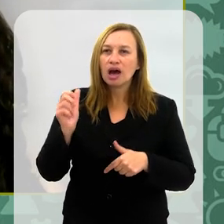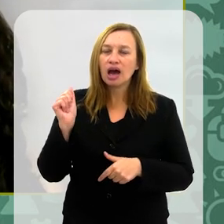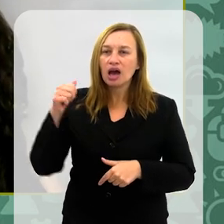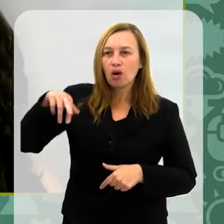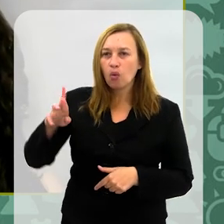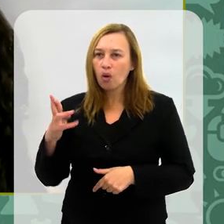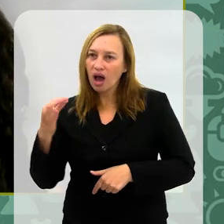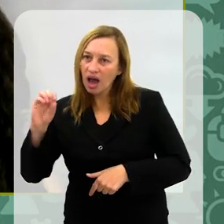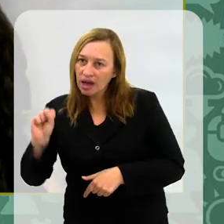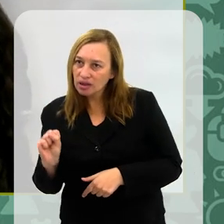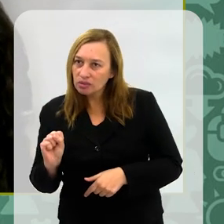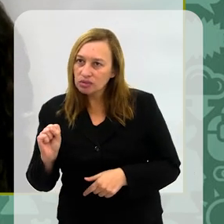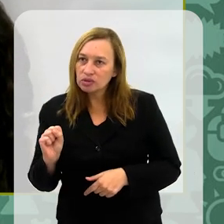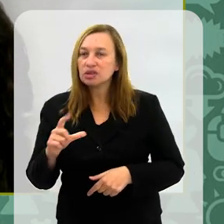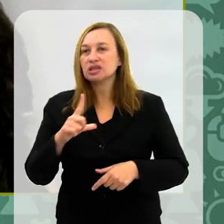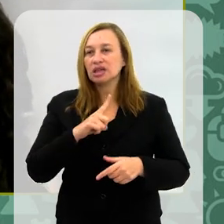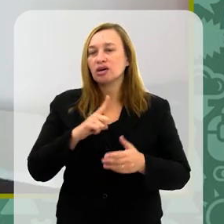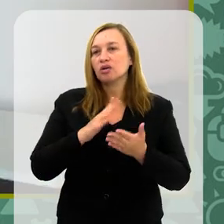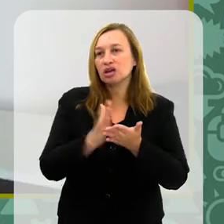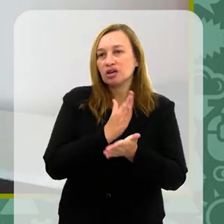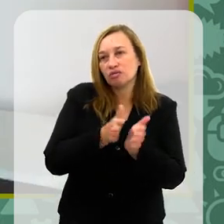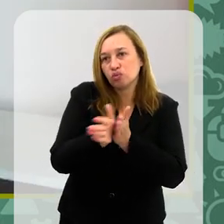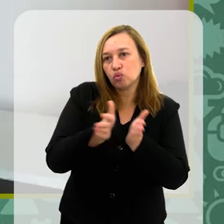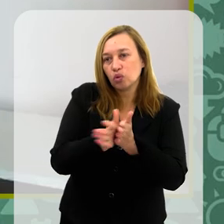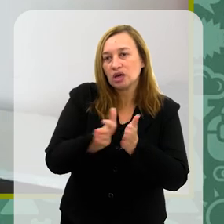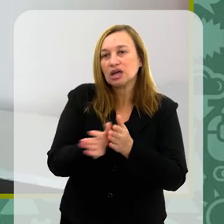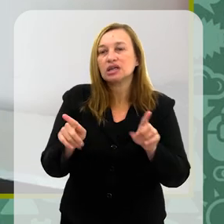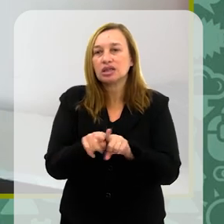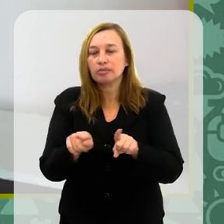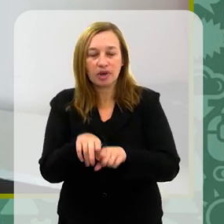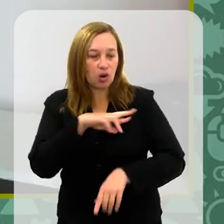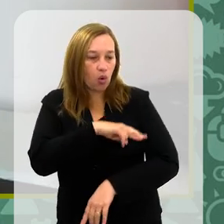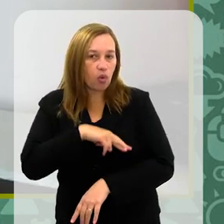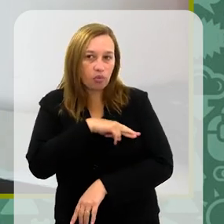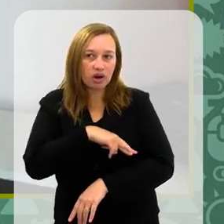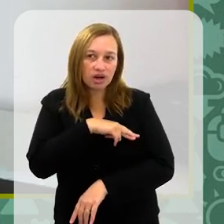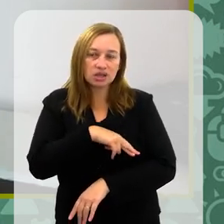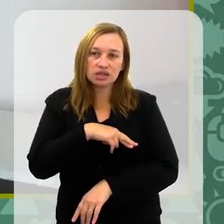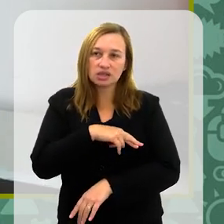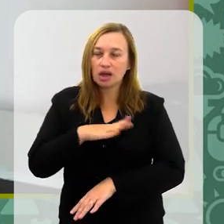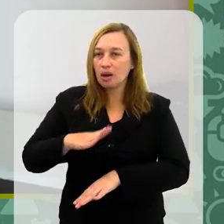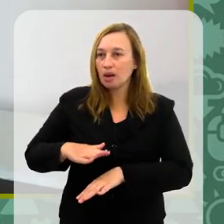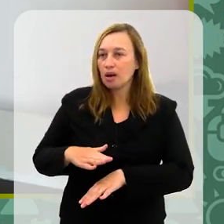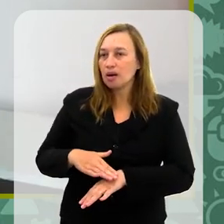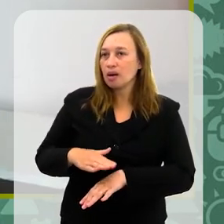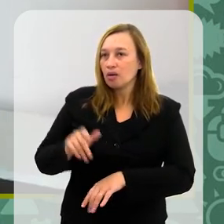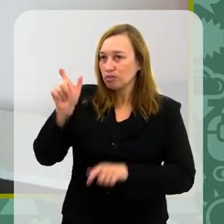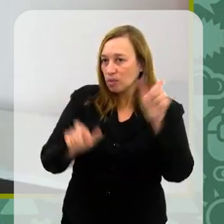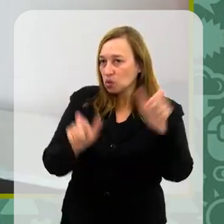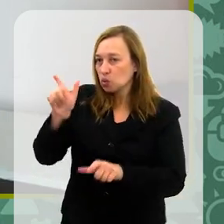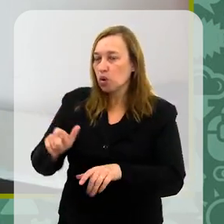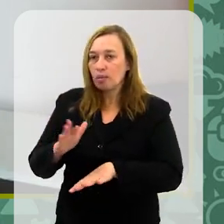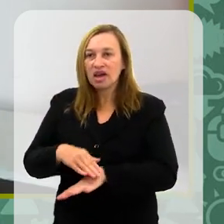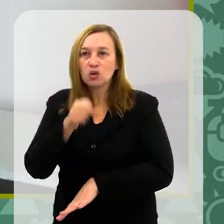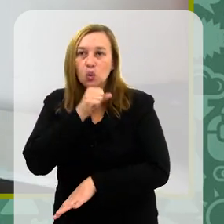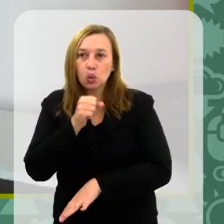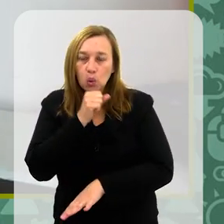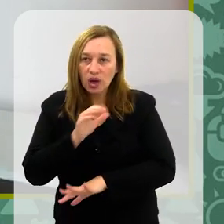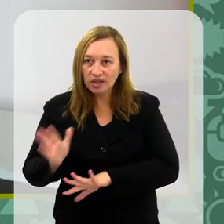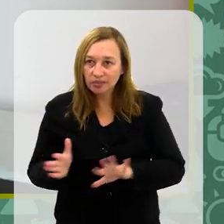pela Fales, eu tenho alguns títulos independentes também, e trabalho com romances adultos, com o público mais velho, romance clichê e tal.